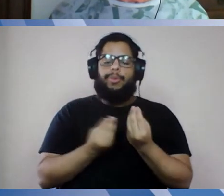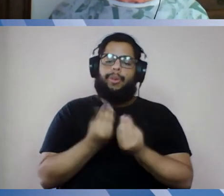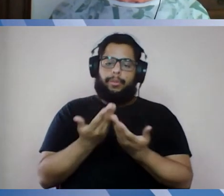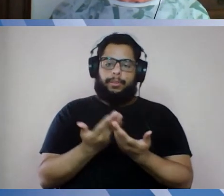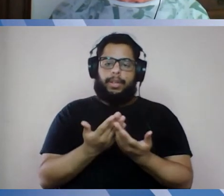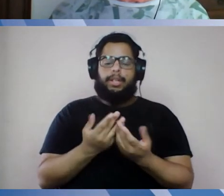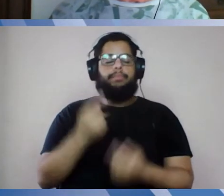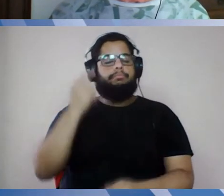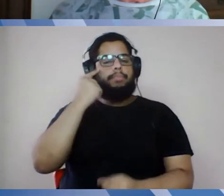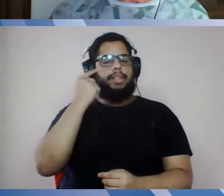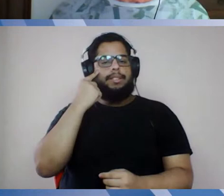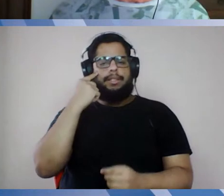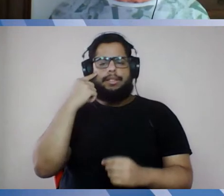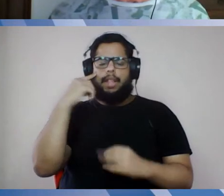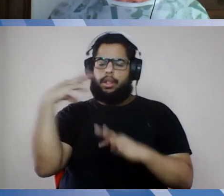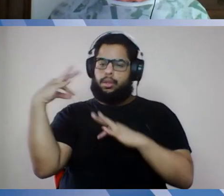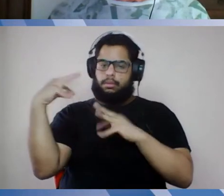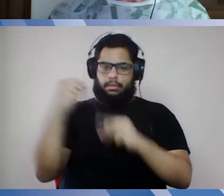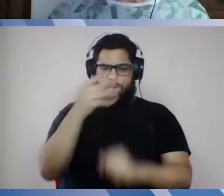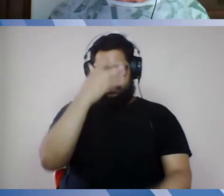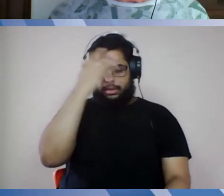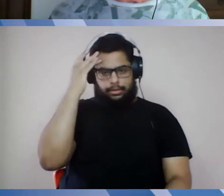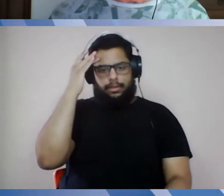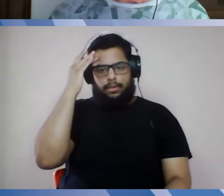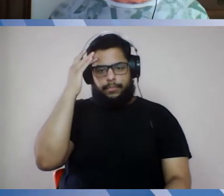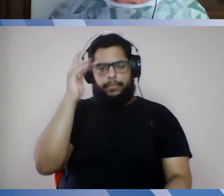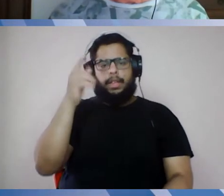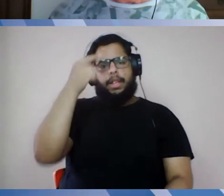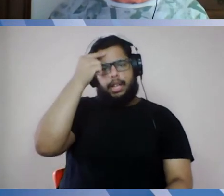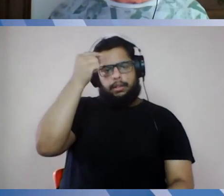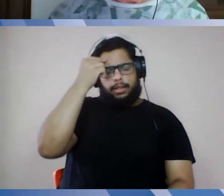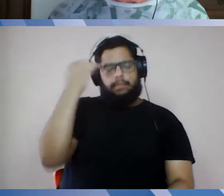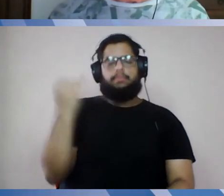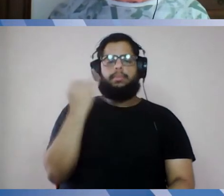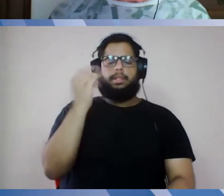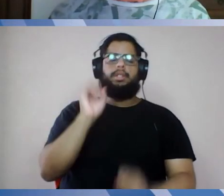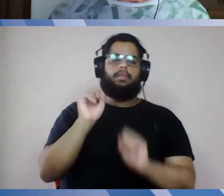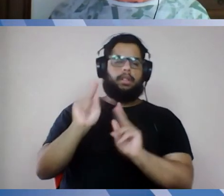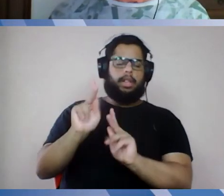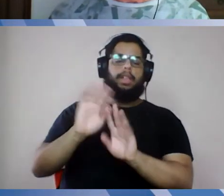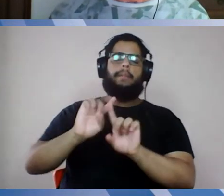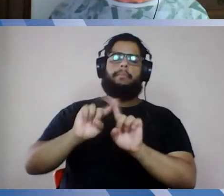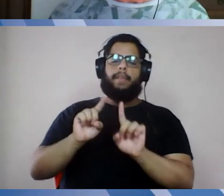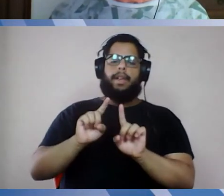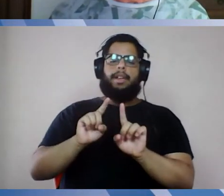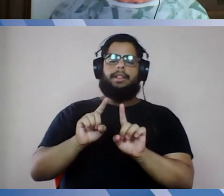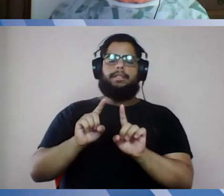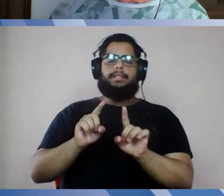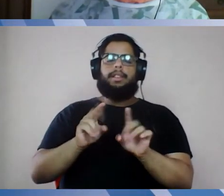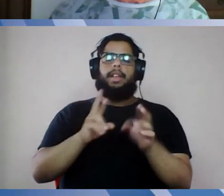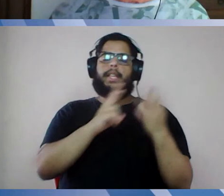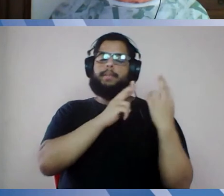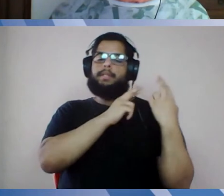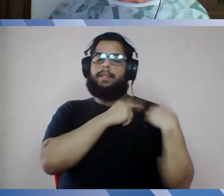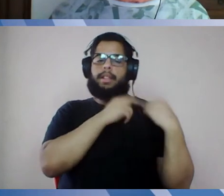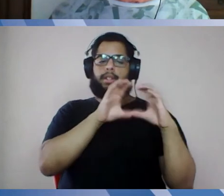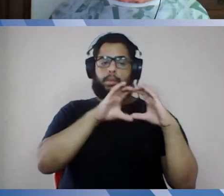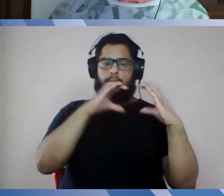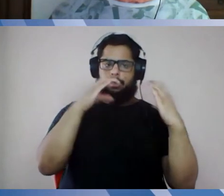pensar toda essa cadeia. A graduação é importante, mas a responsabilidade é da comunidade como um todo.